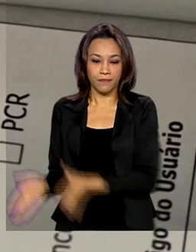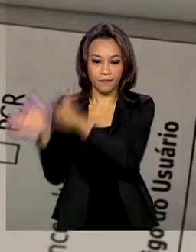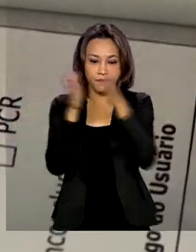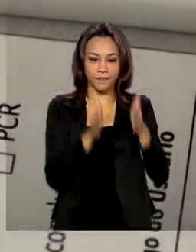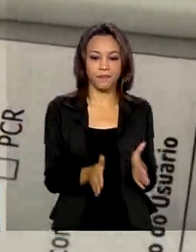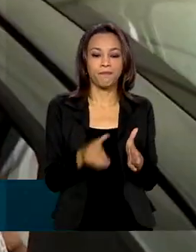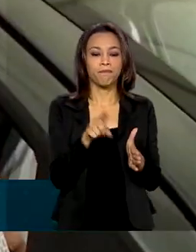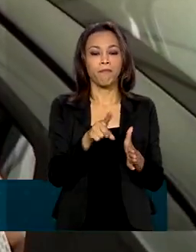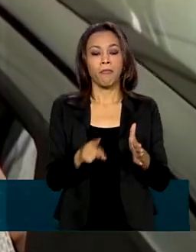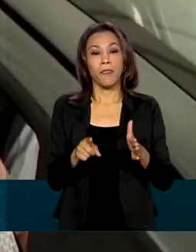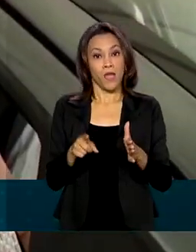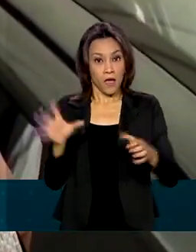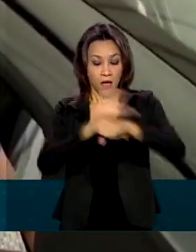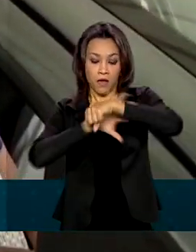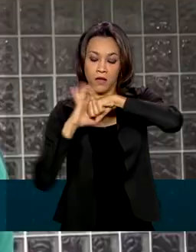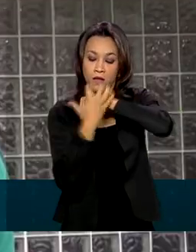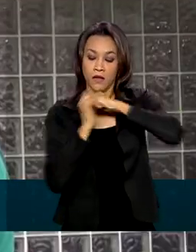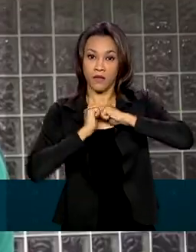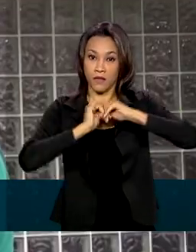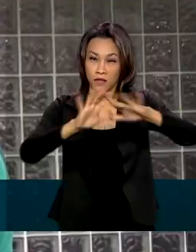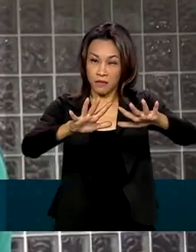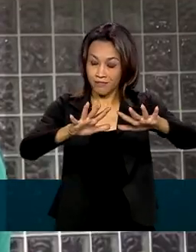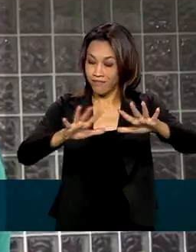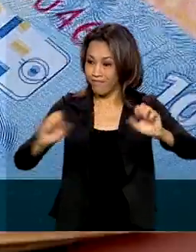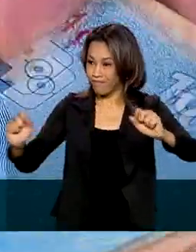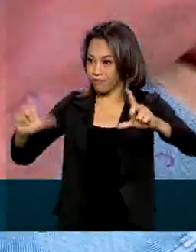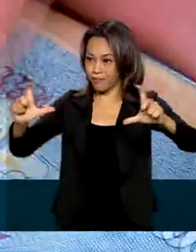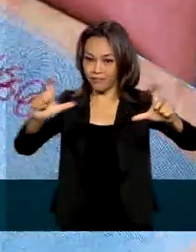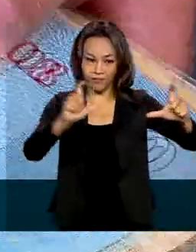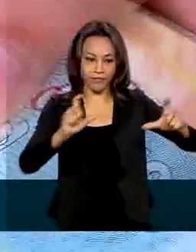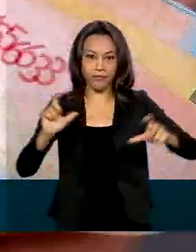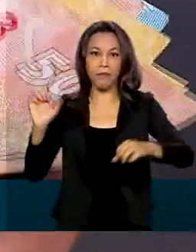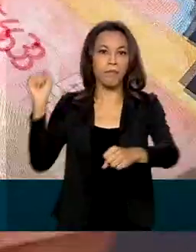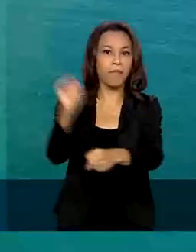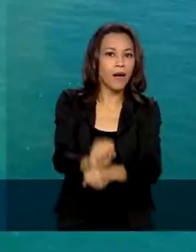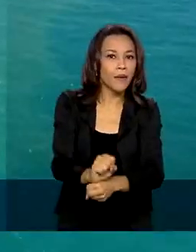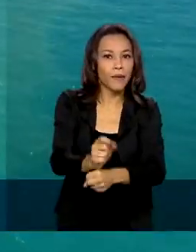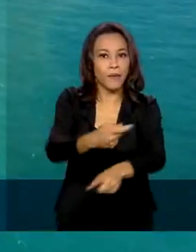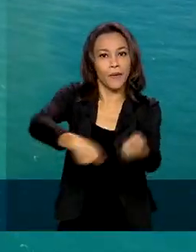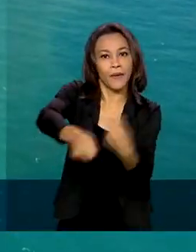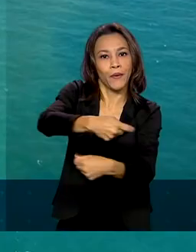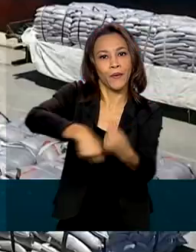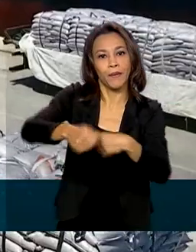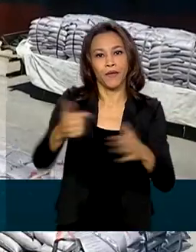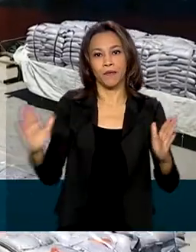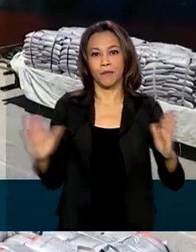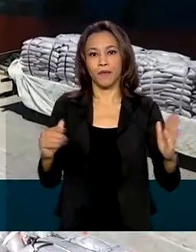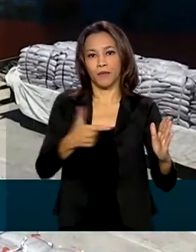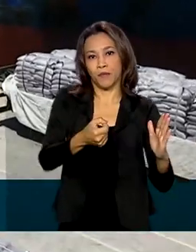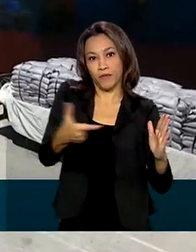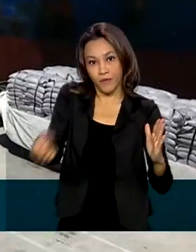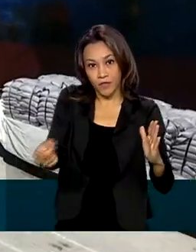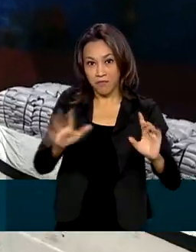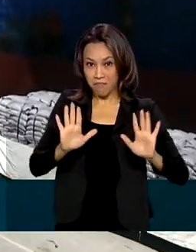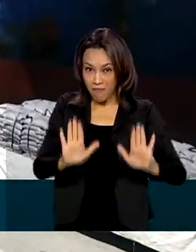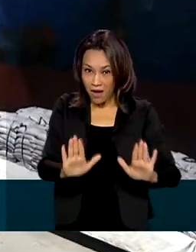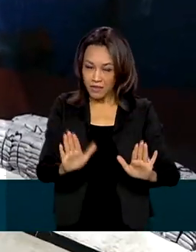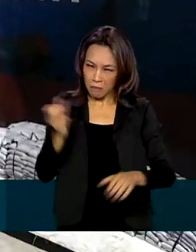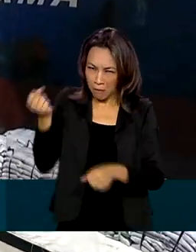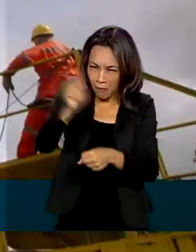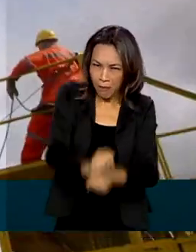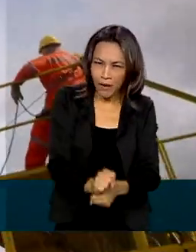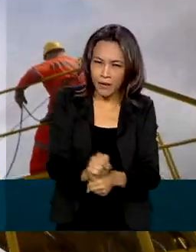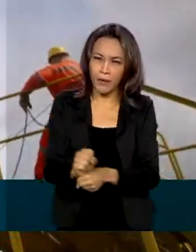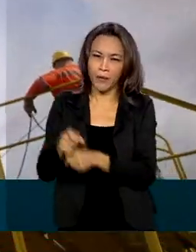A pandemia do coronavírus praticamente parou a economia em 2020, mas não deteve o programa de parcerias de